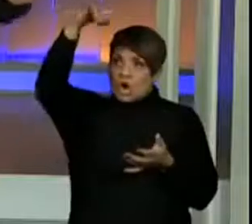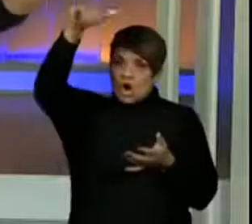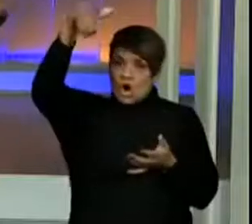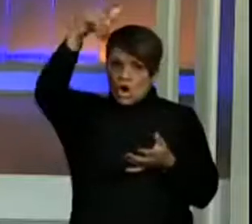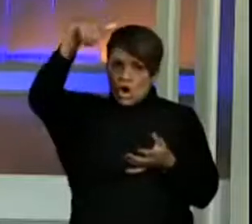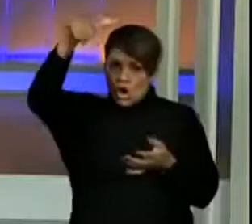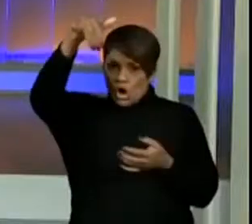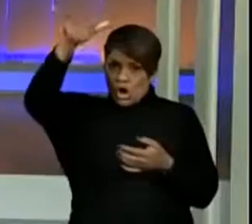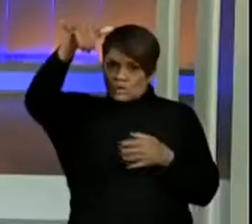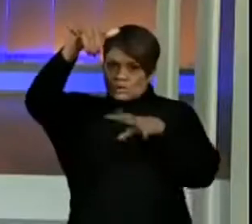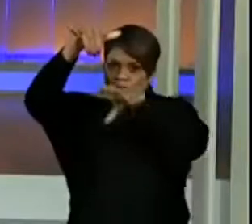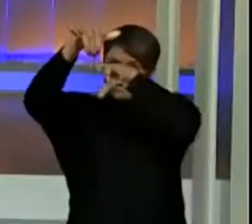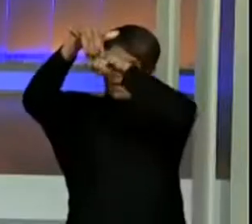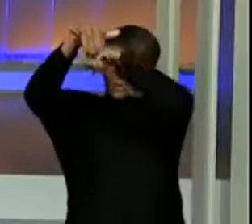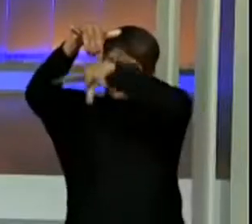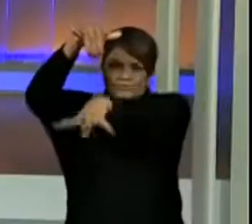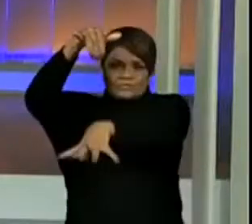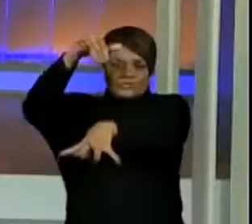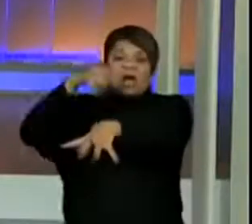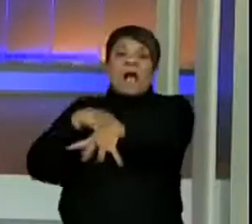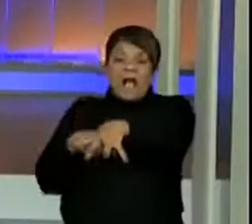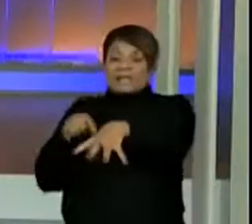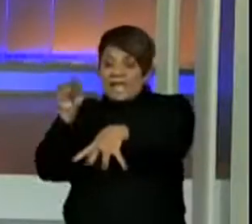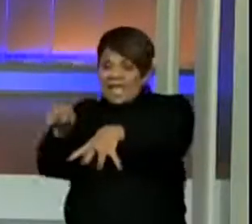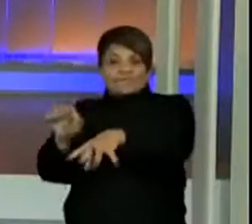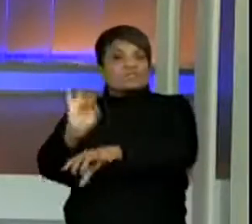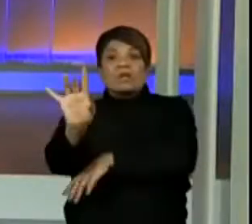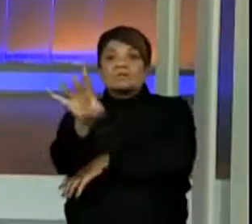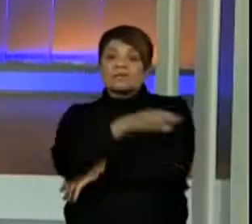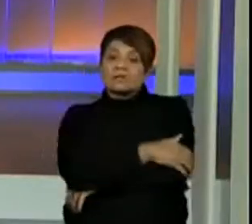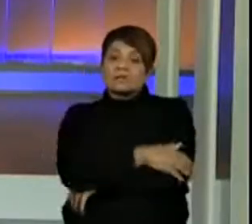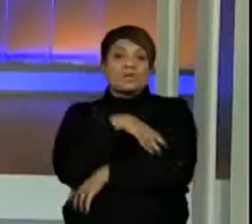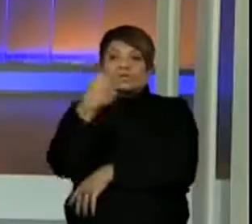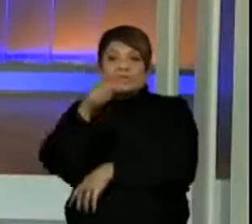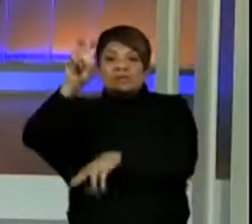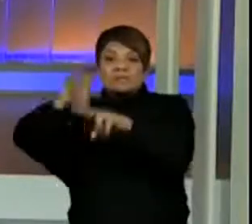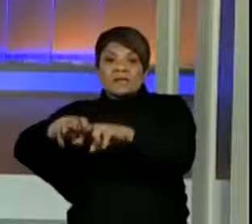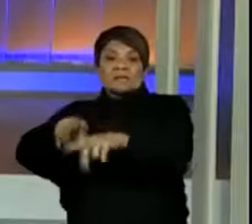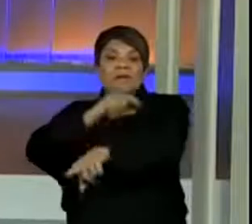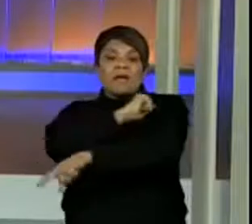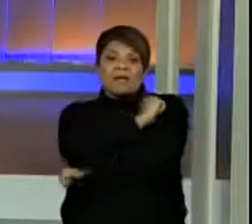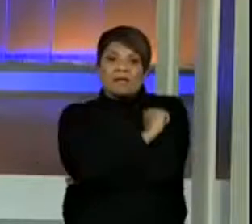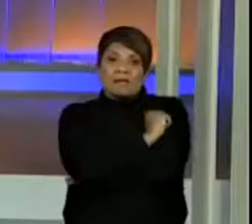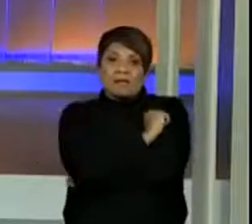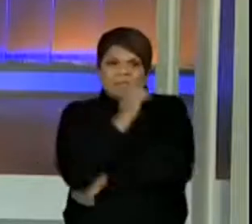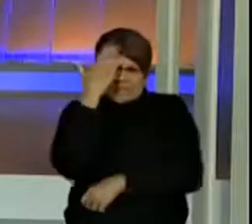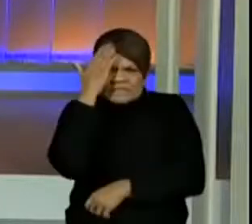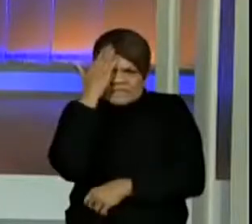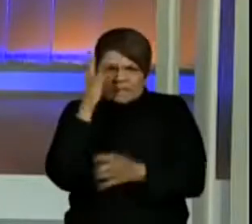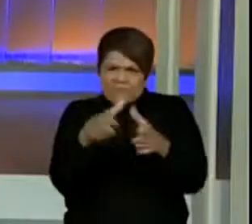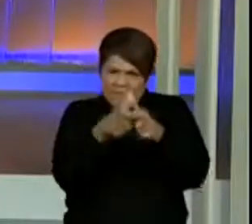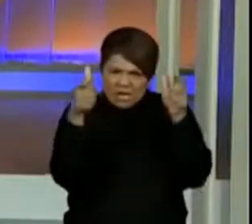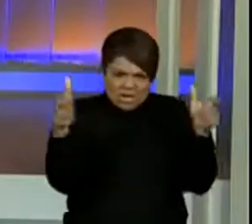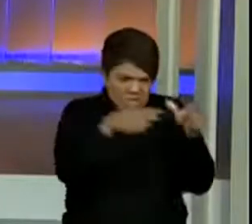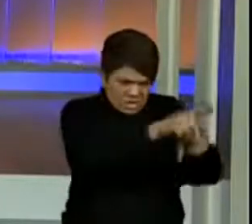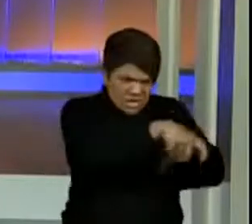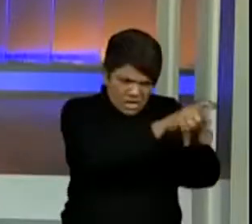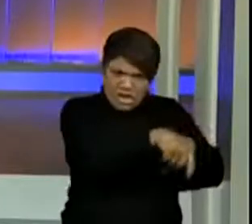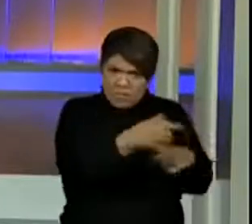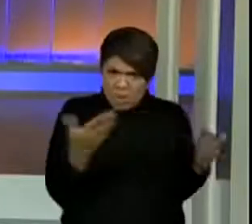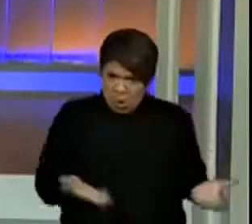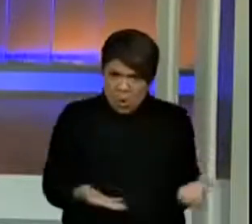todo o percurso na lavoura. Você sabia que a maioria do maquinário lá do campo